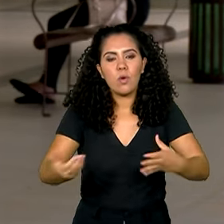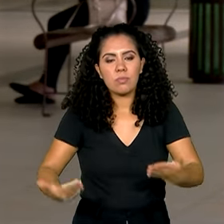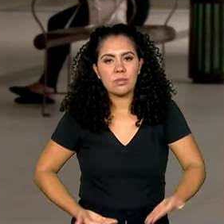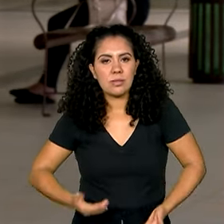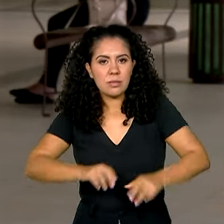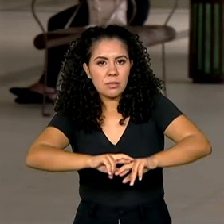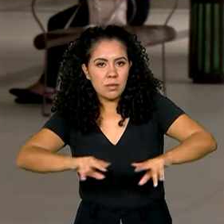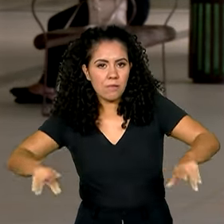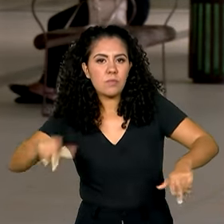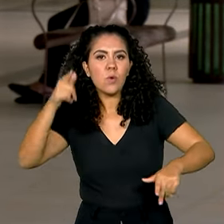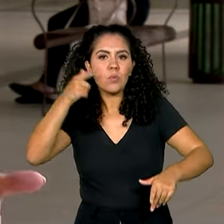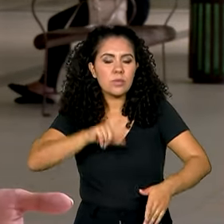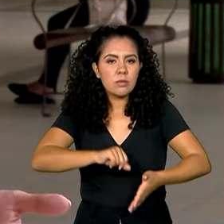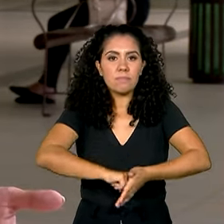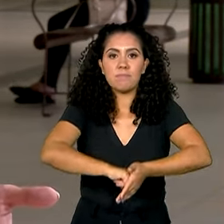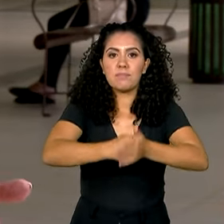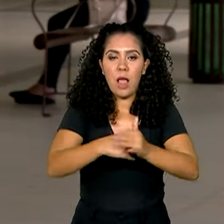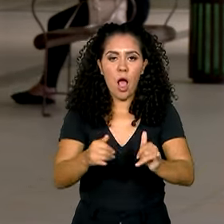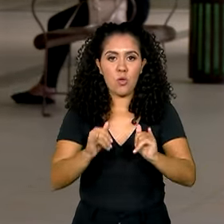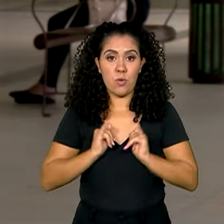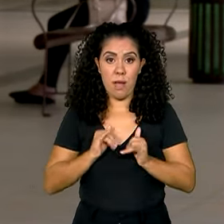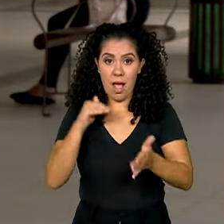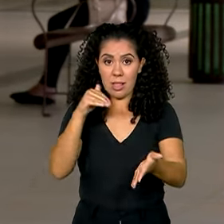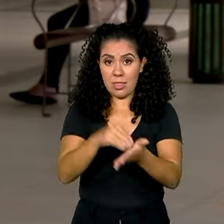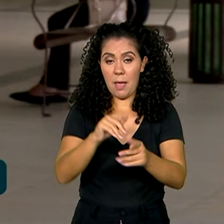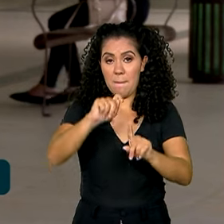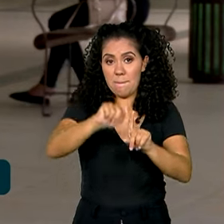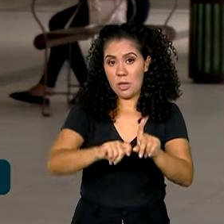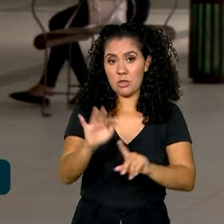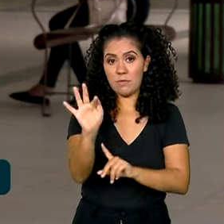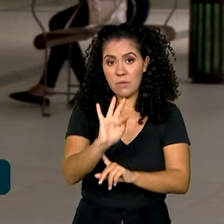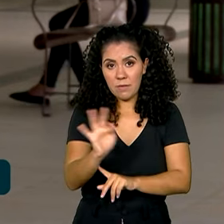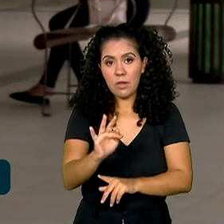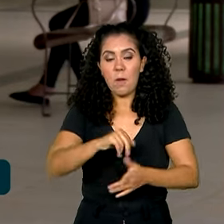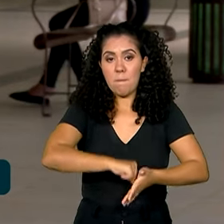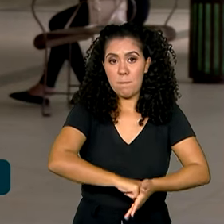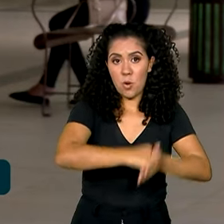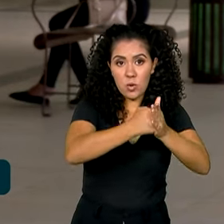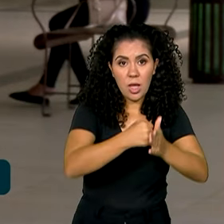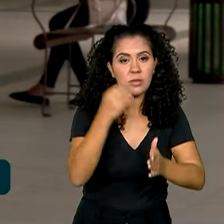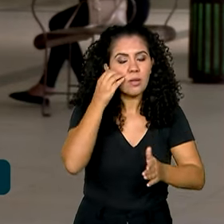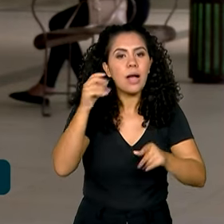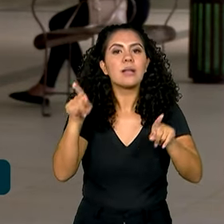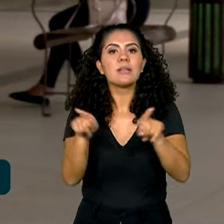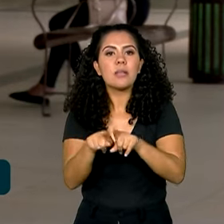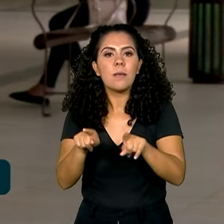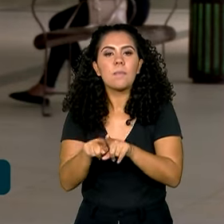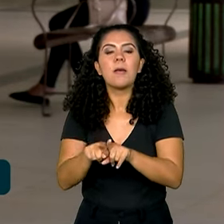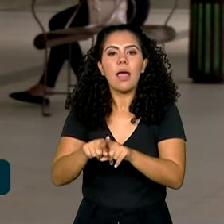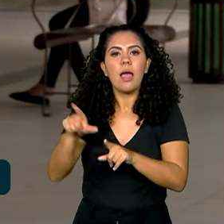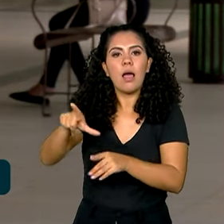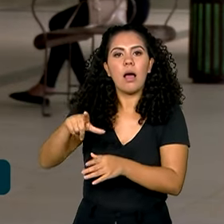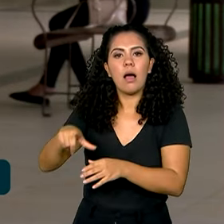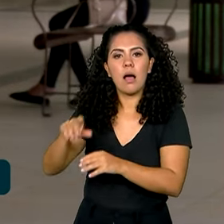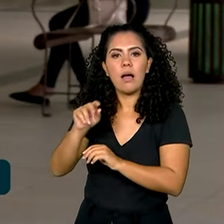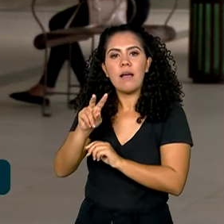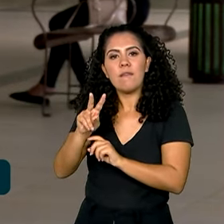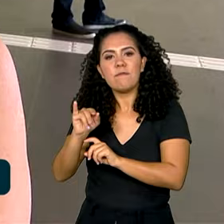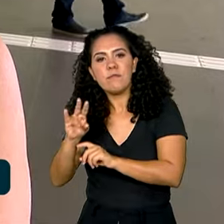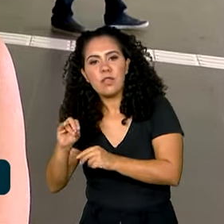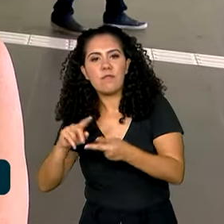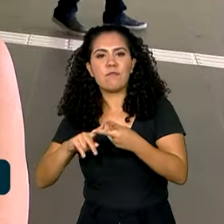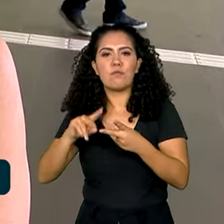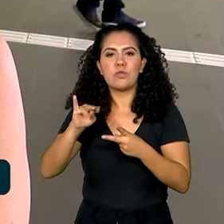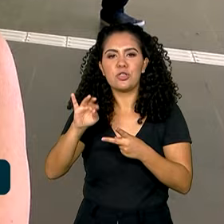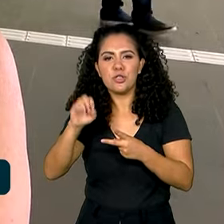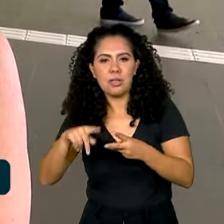automática. E até fevereiro, além de bloquear o celular, as operadoras vão efetuar o corte da linha telefônica.